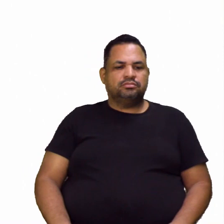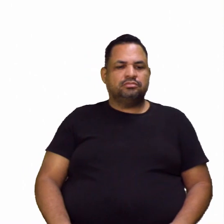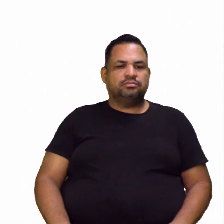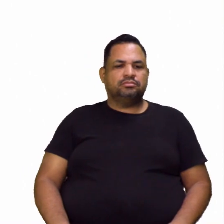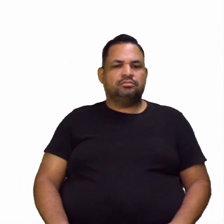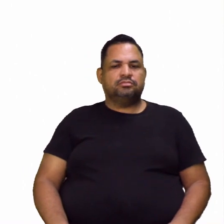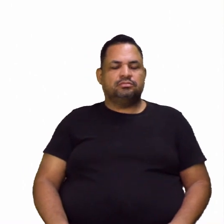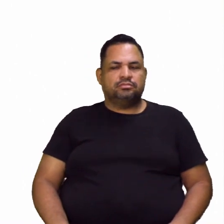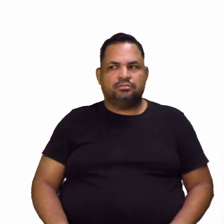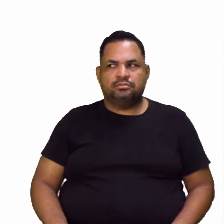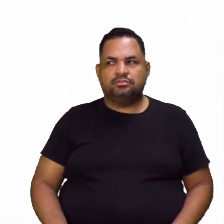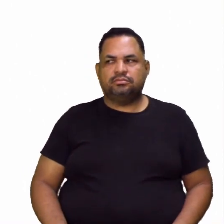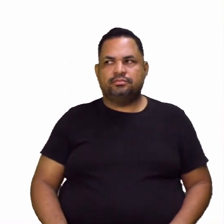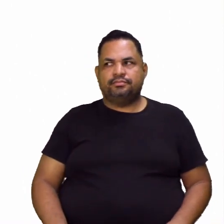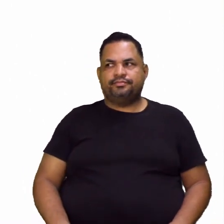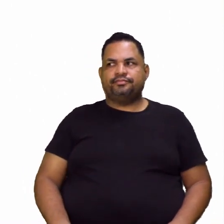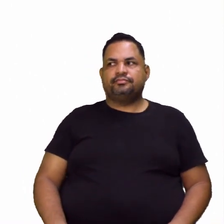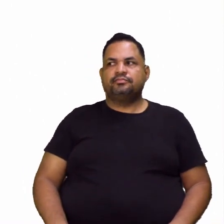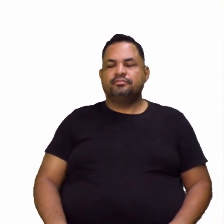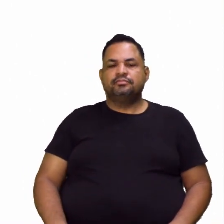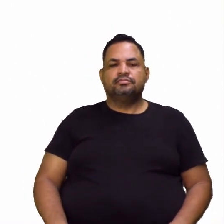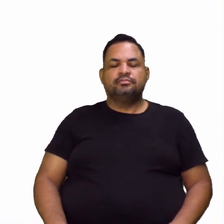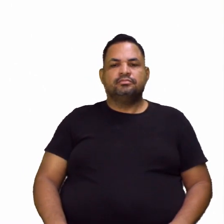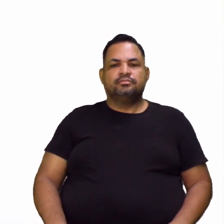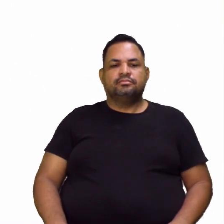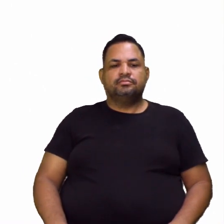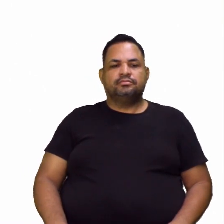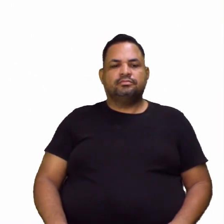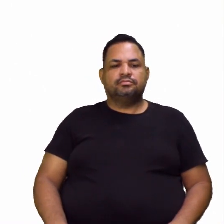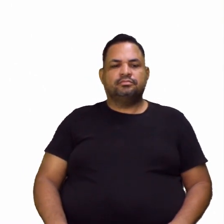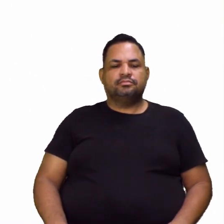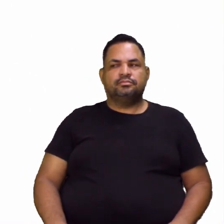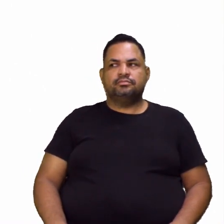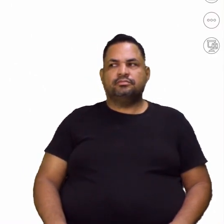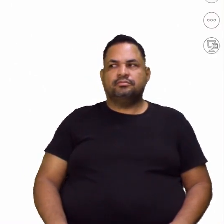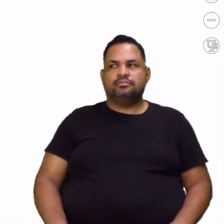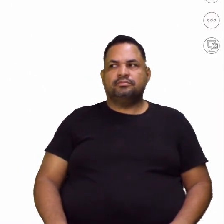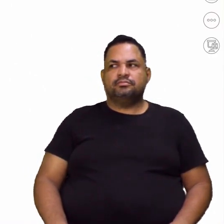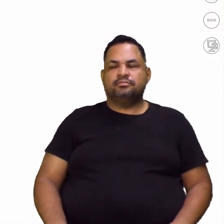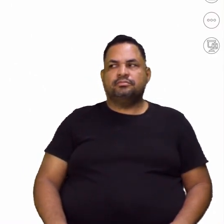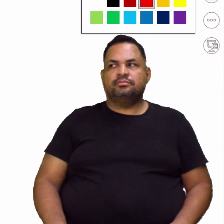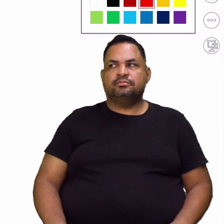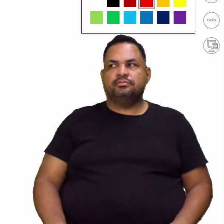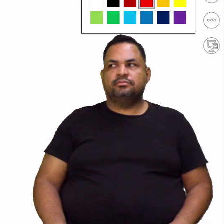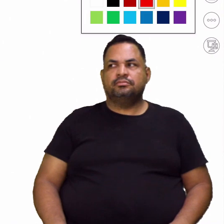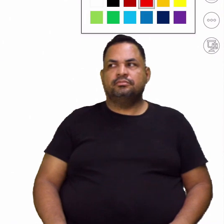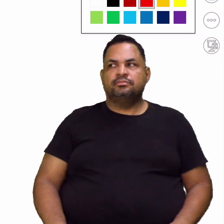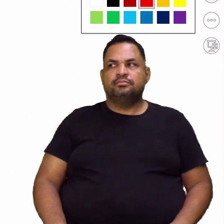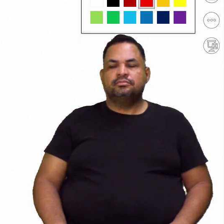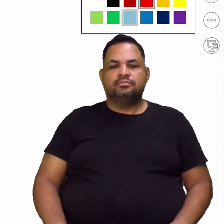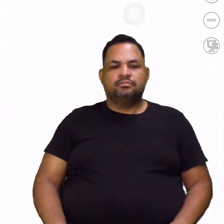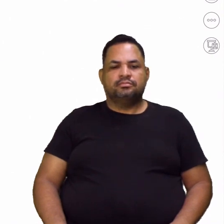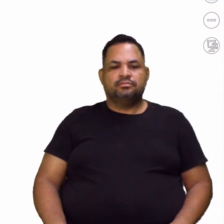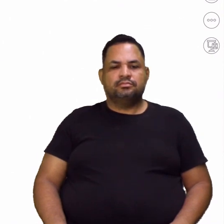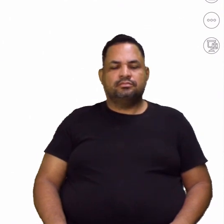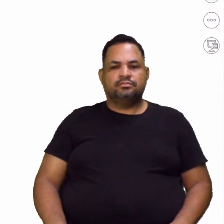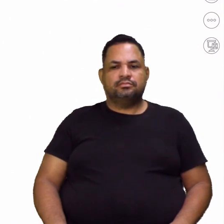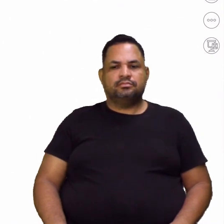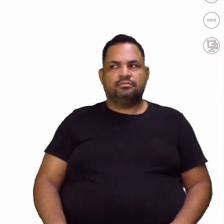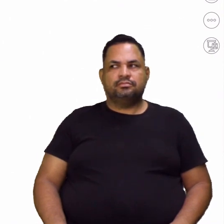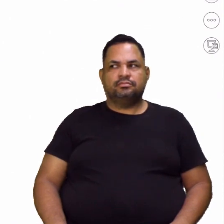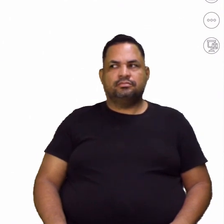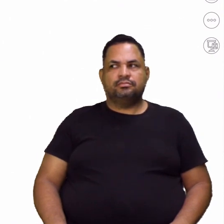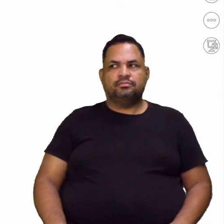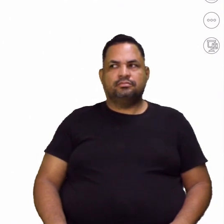Aqui, opa! Passando aqui pra vocês, que eu vou pegar a caneta e acabei passando direto, tá bom, amado?